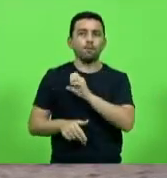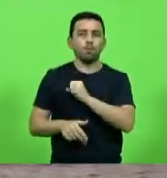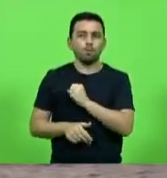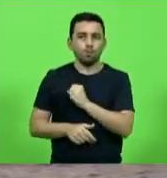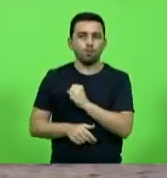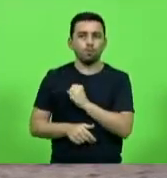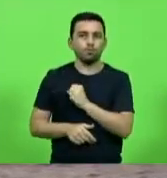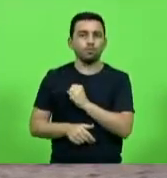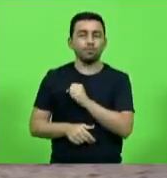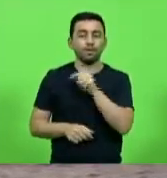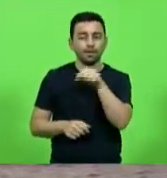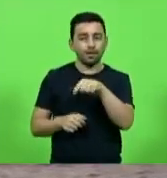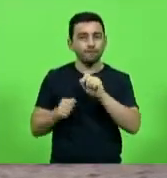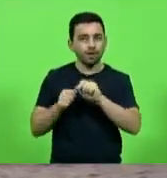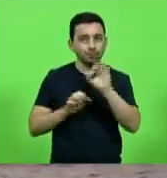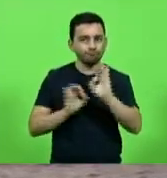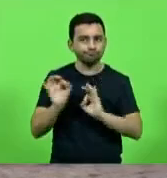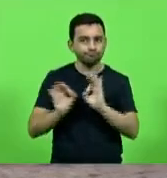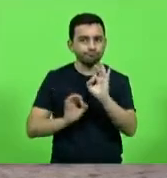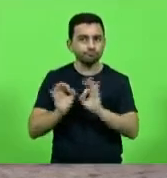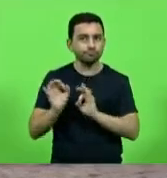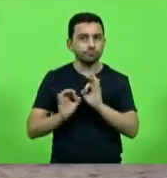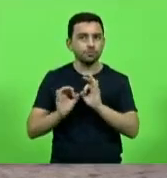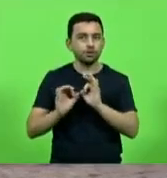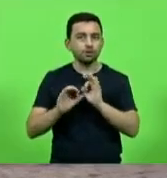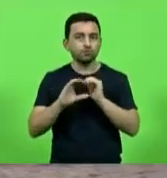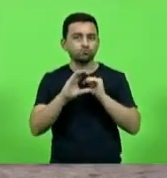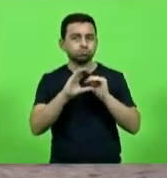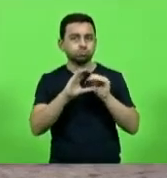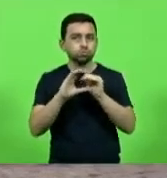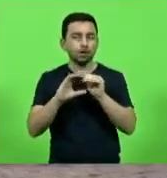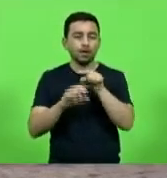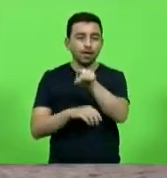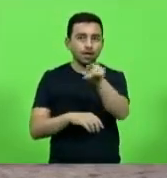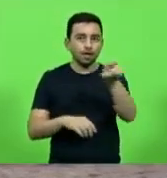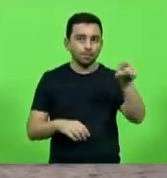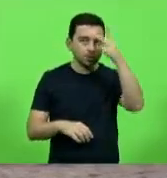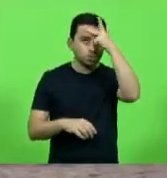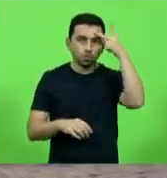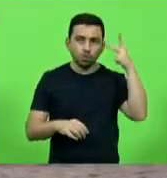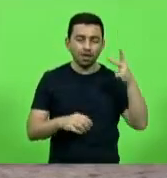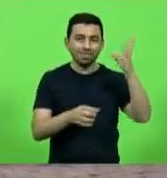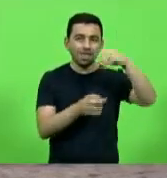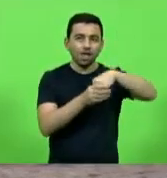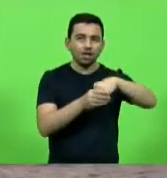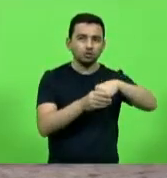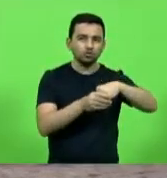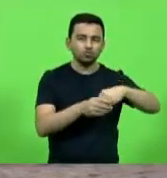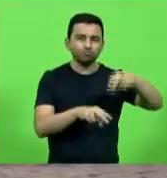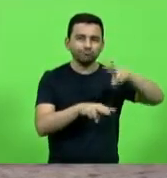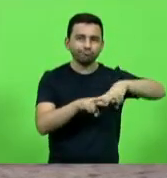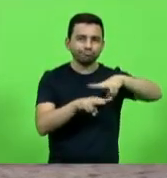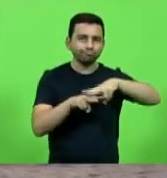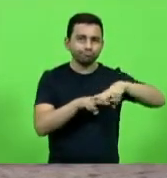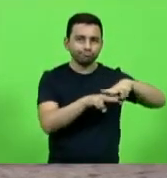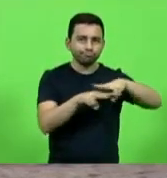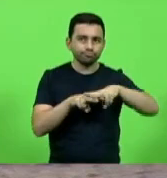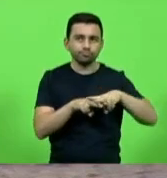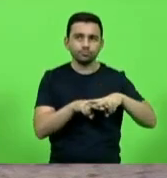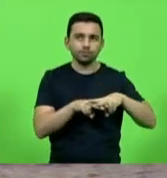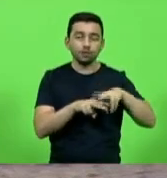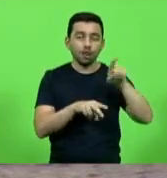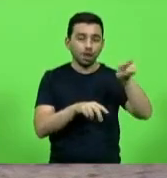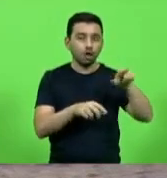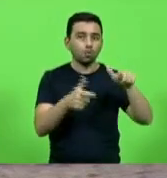que ele fez para os presidiários lá da prisão de